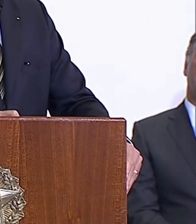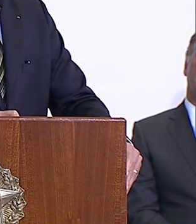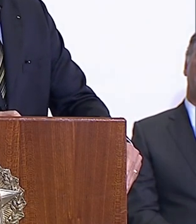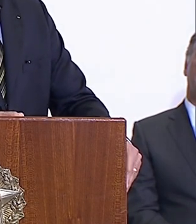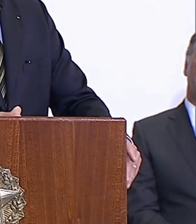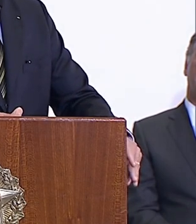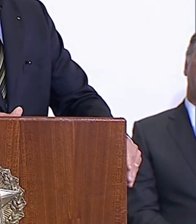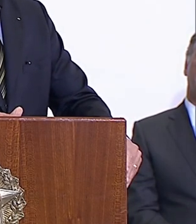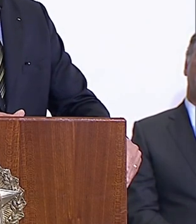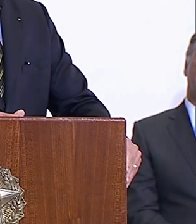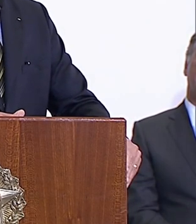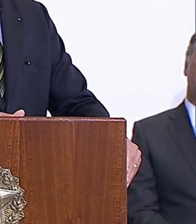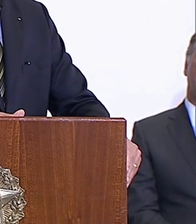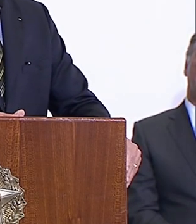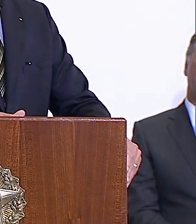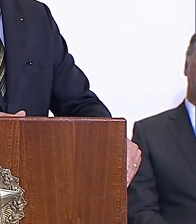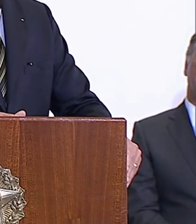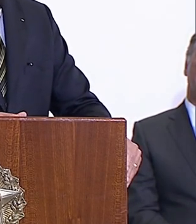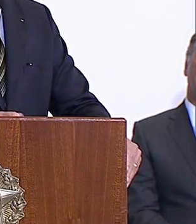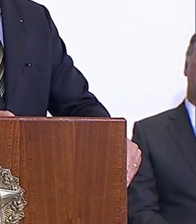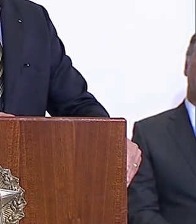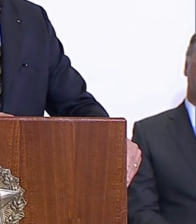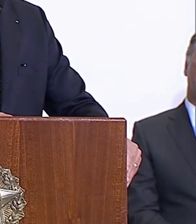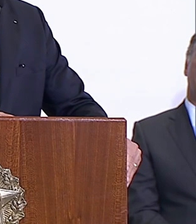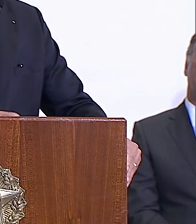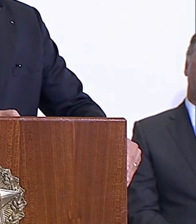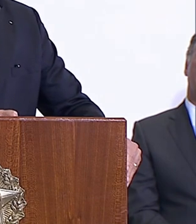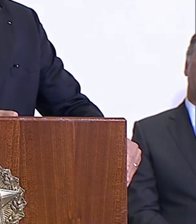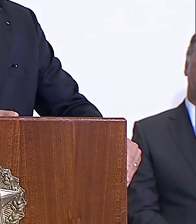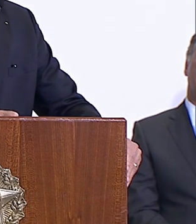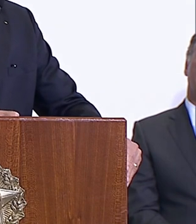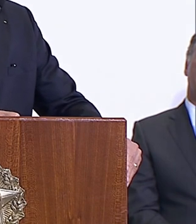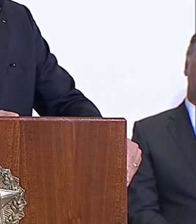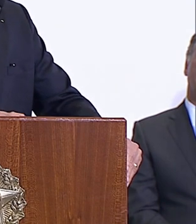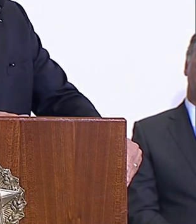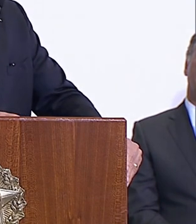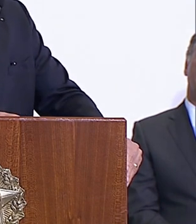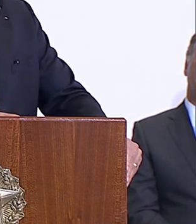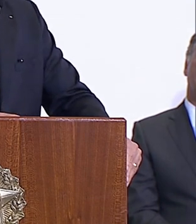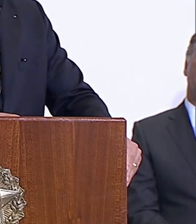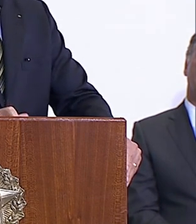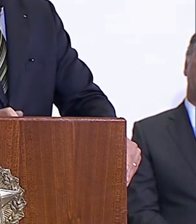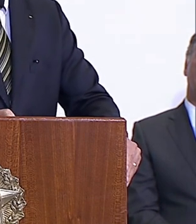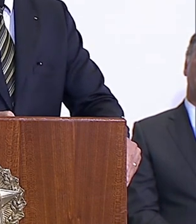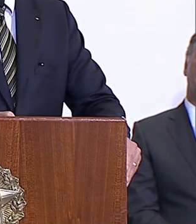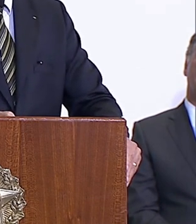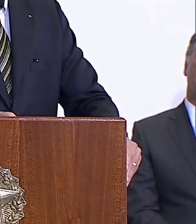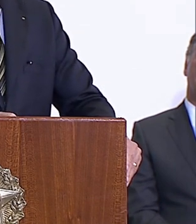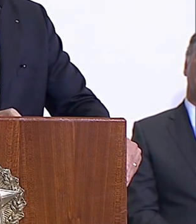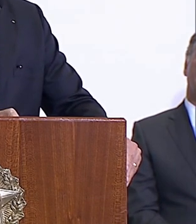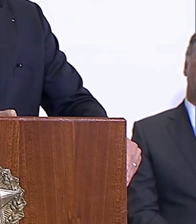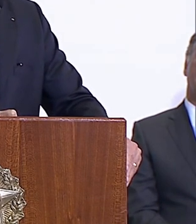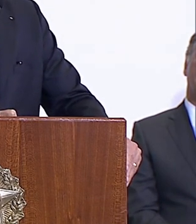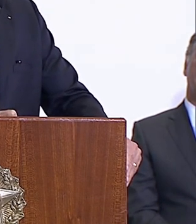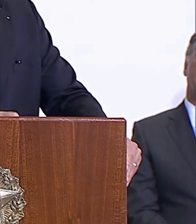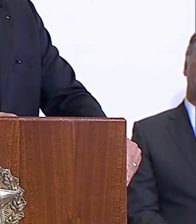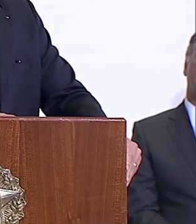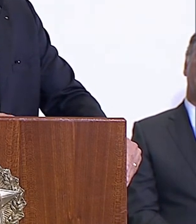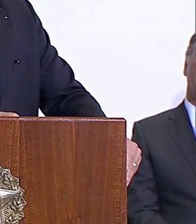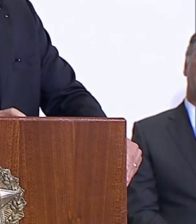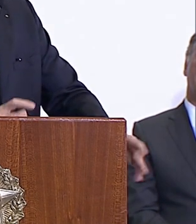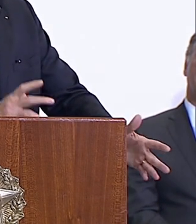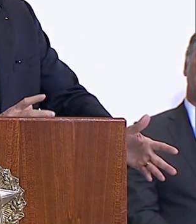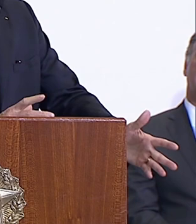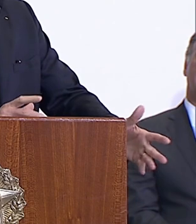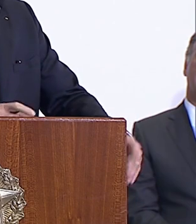Até aquele momento, ele já tinha investido quase 200 bilhões de dólares em alguns países do mundo e tinha